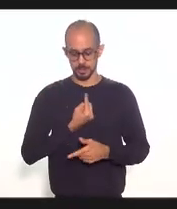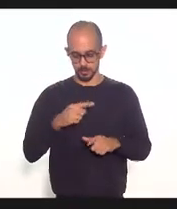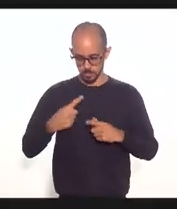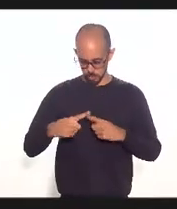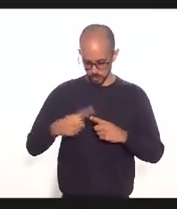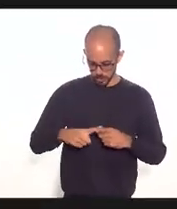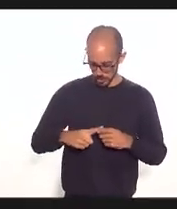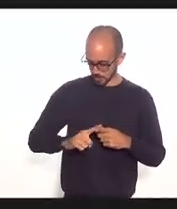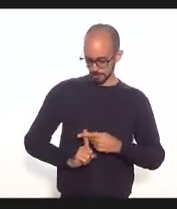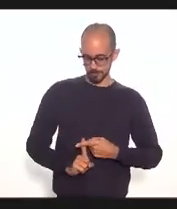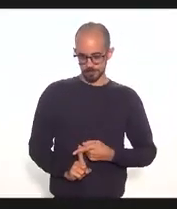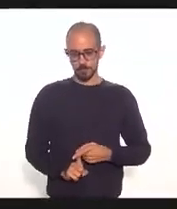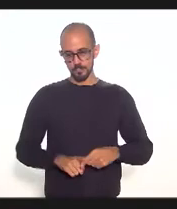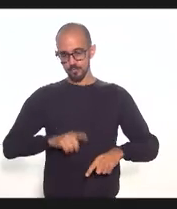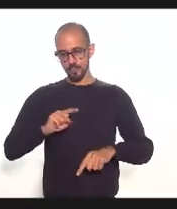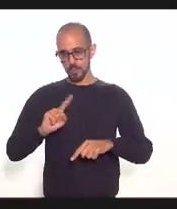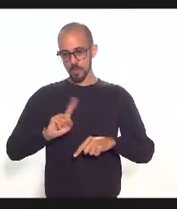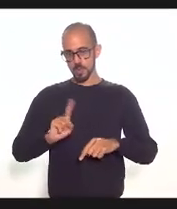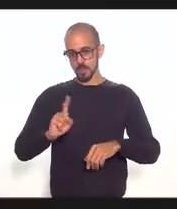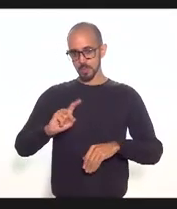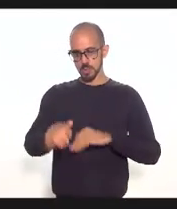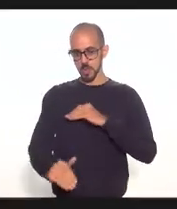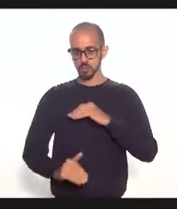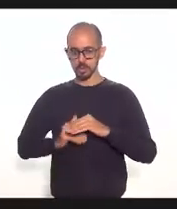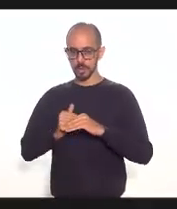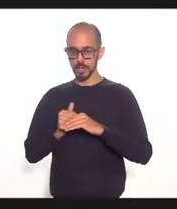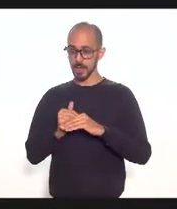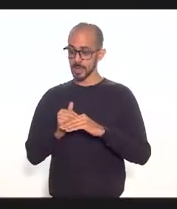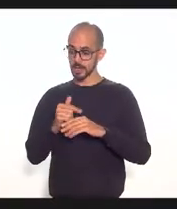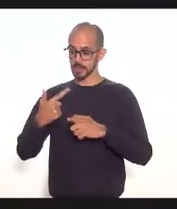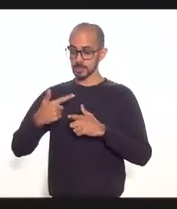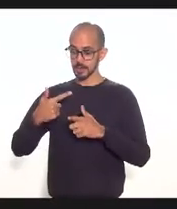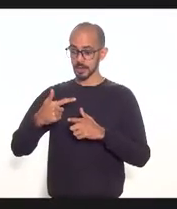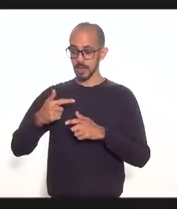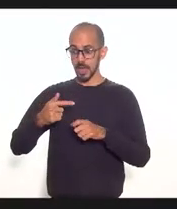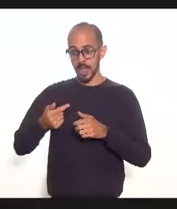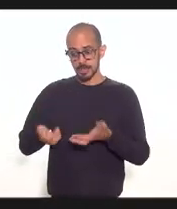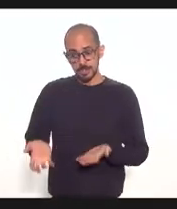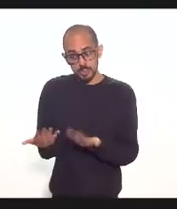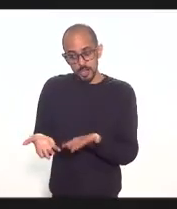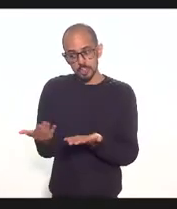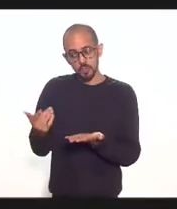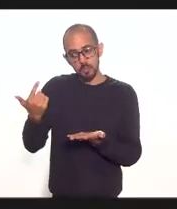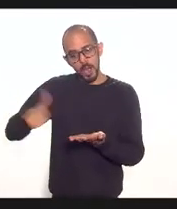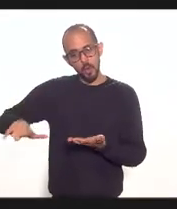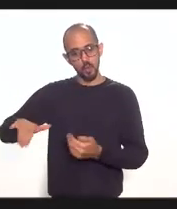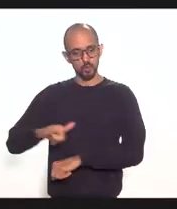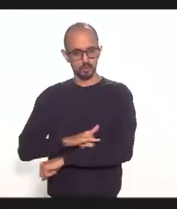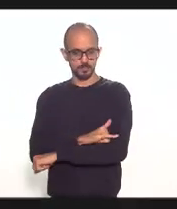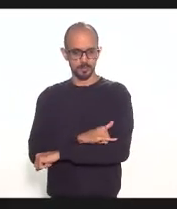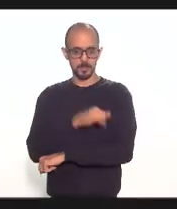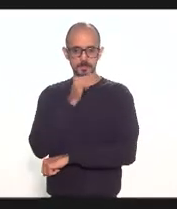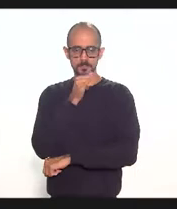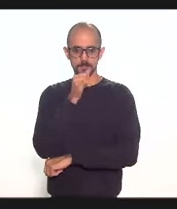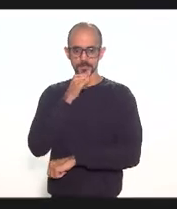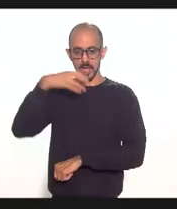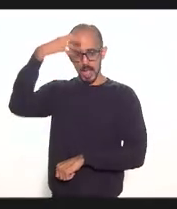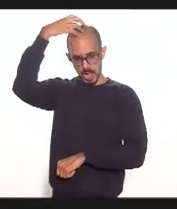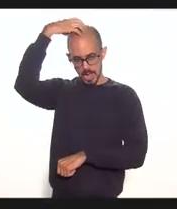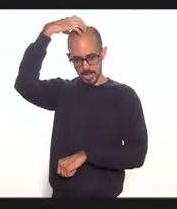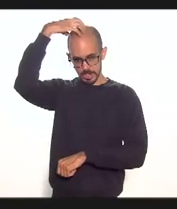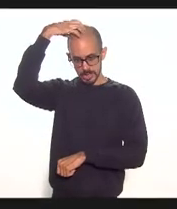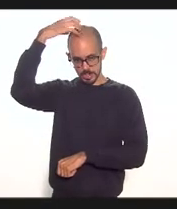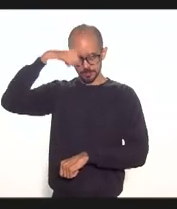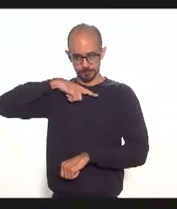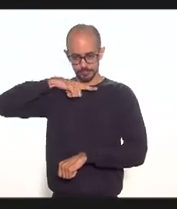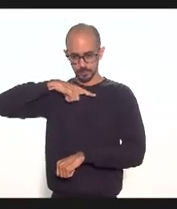se estendesse a não extensão desse benefício para os demais aeroportos em Angra dos Reis por exemplo estará sendo